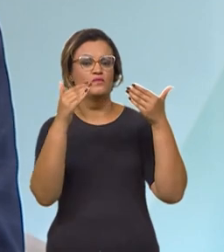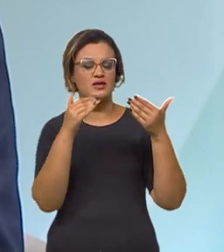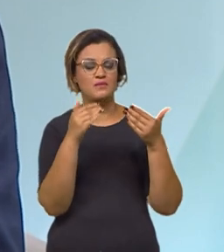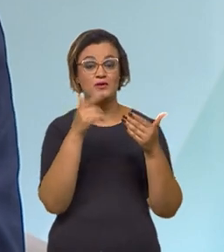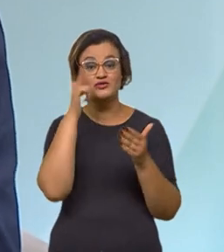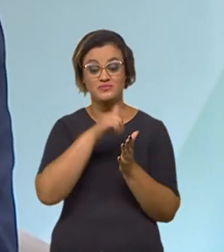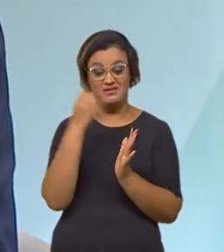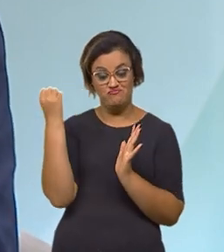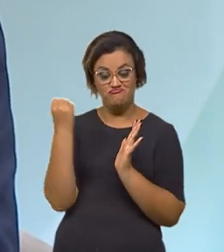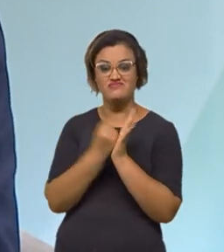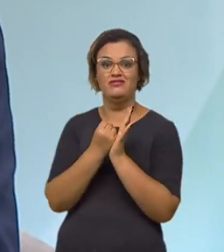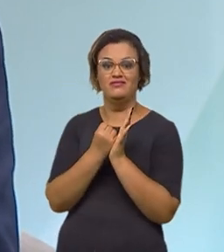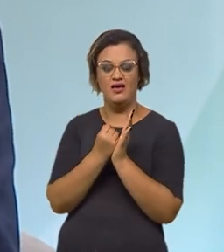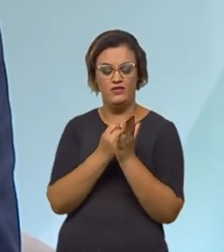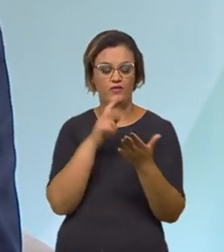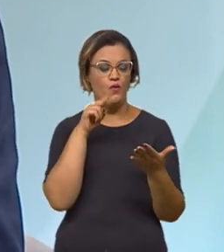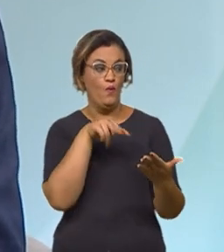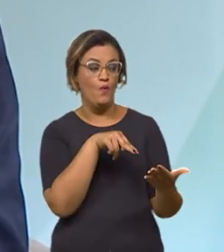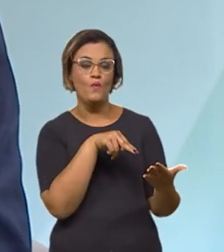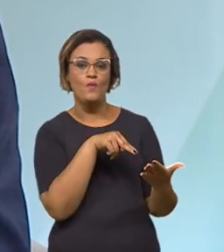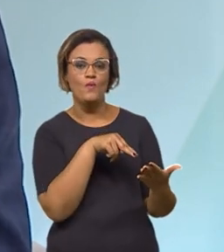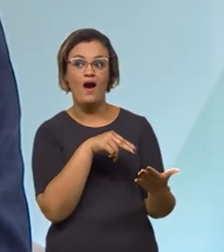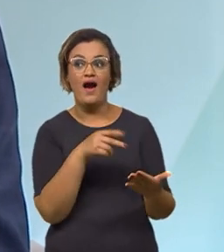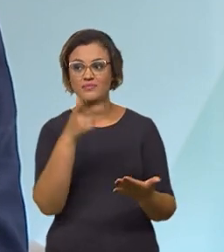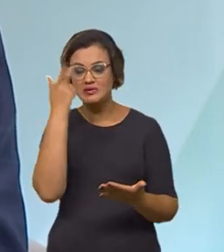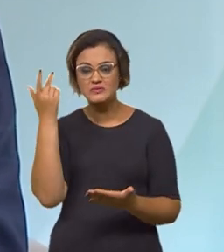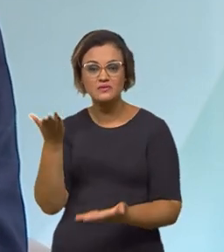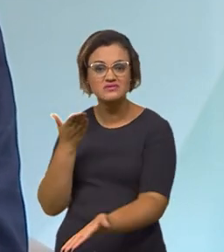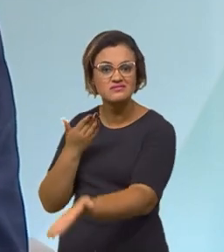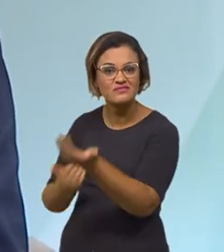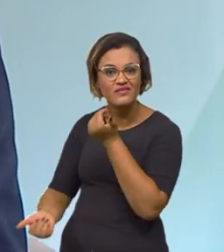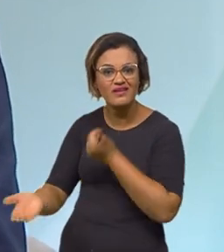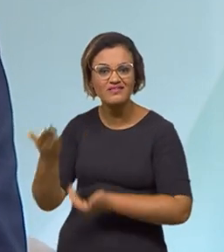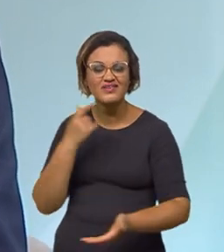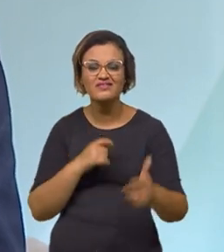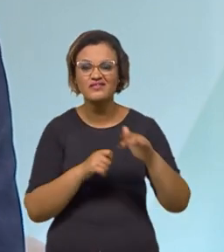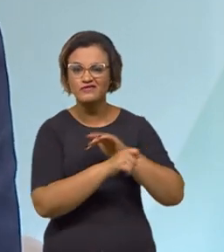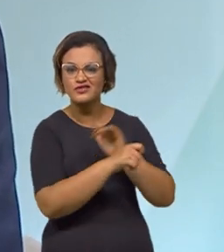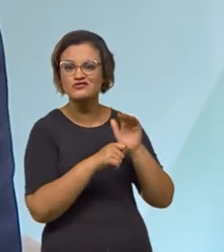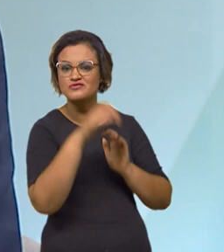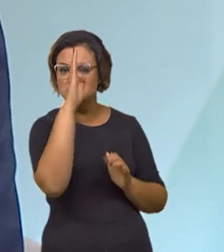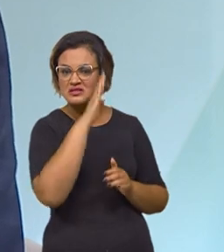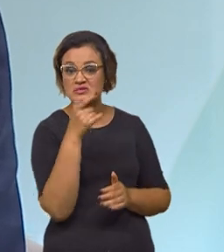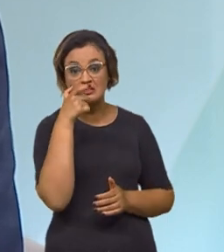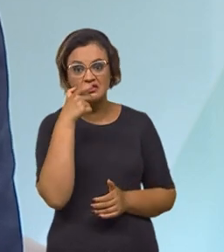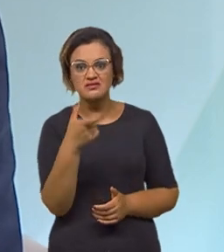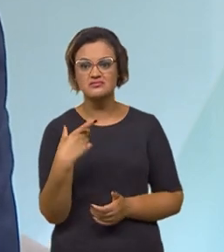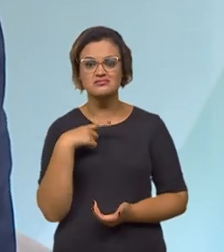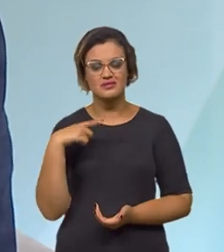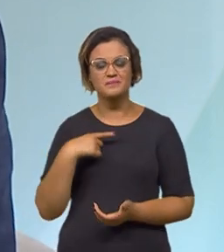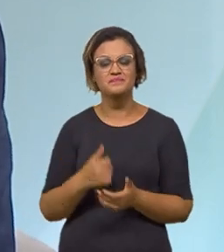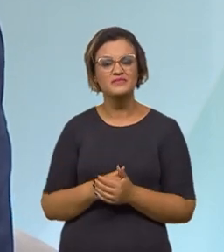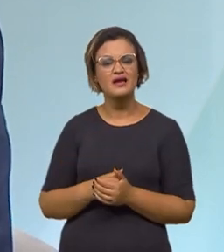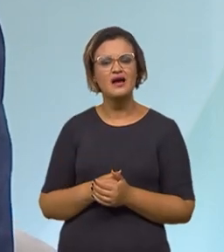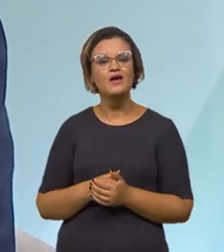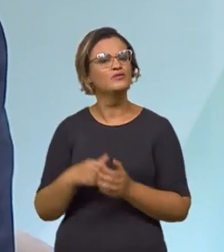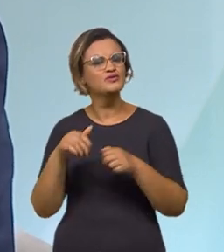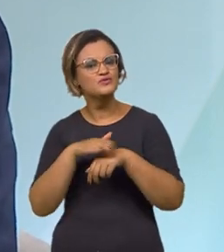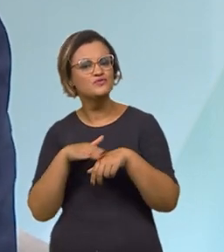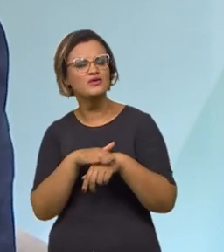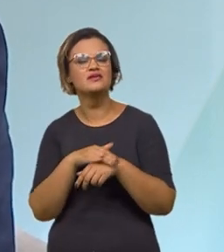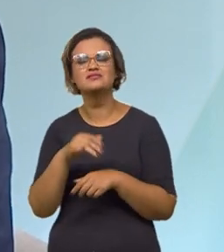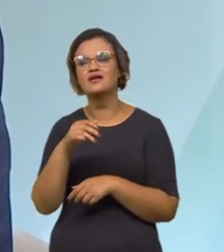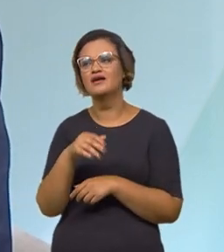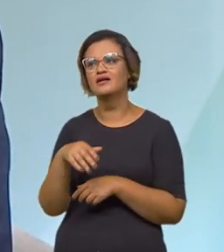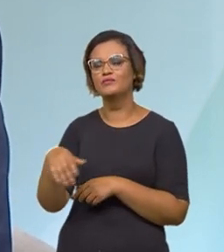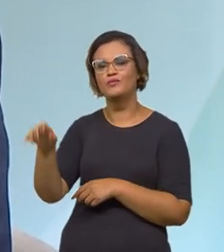é muito importante para atrair investimento e garantir a vinda desses investimentos estrangeiros para o país. A gente, quando conversa com alguns fundos, principalmente